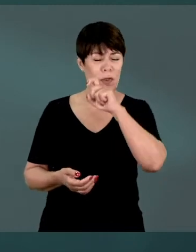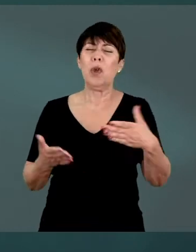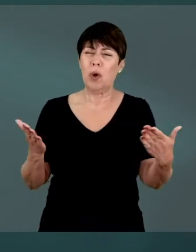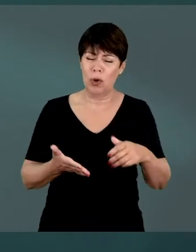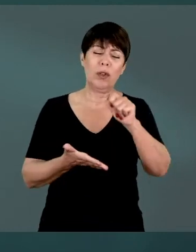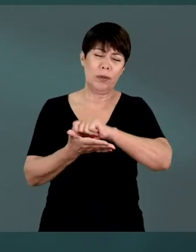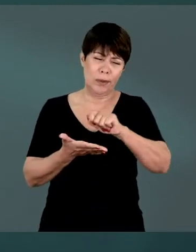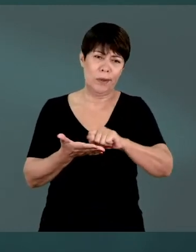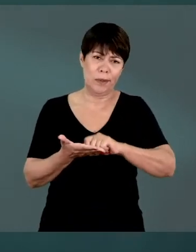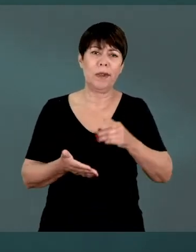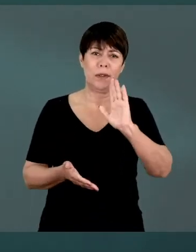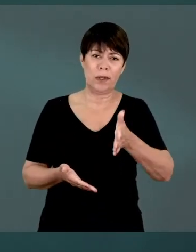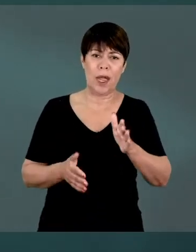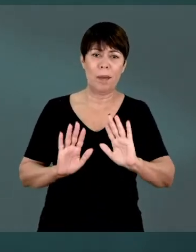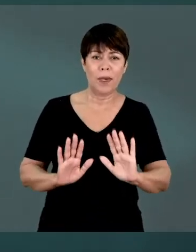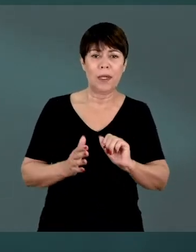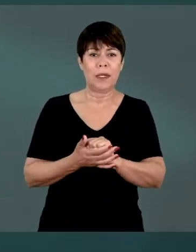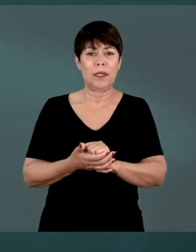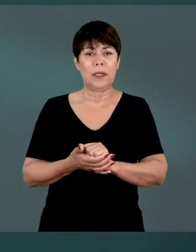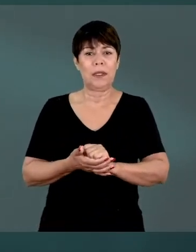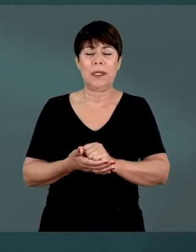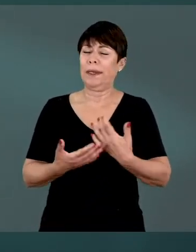escrevo, mas canso.